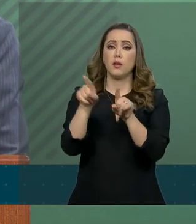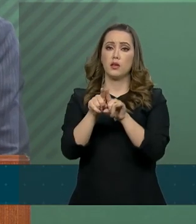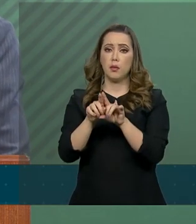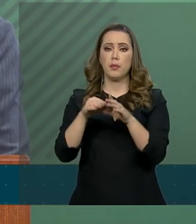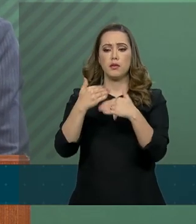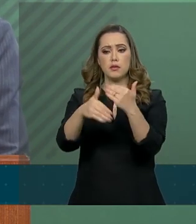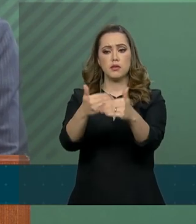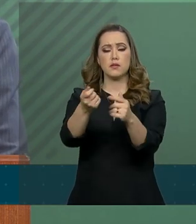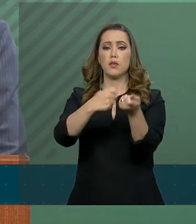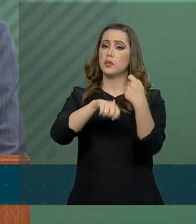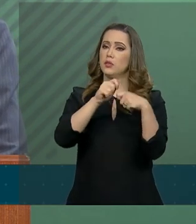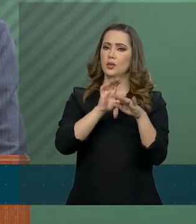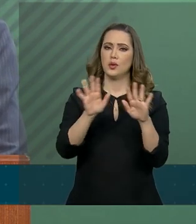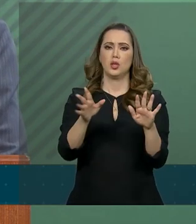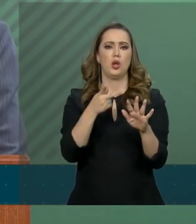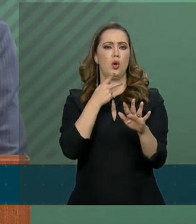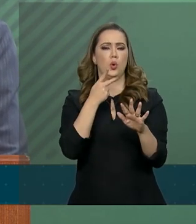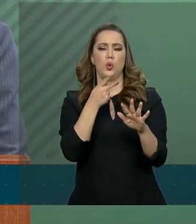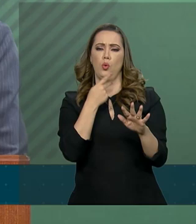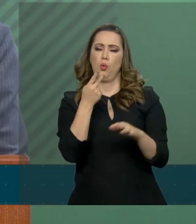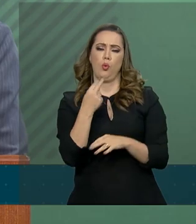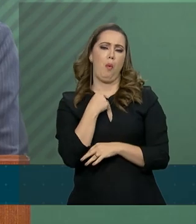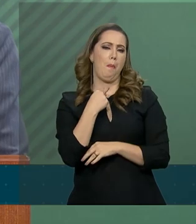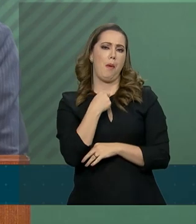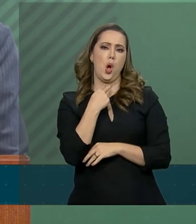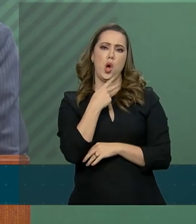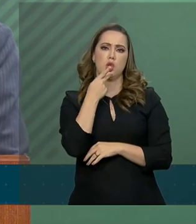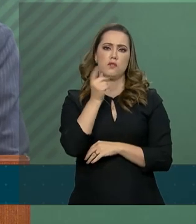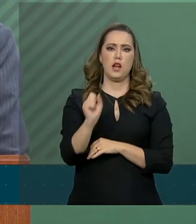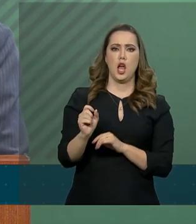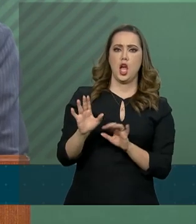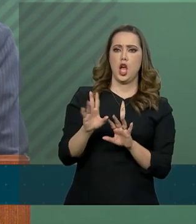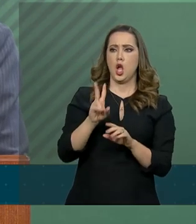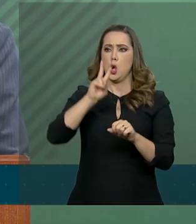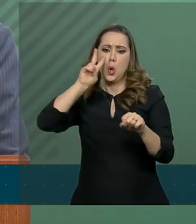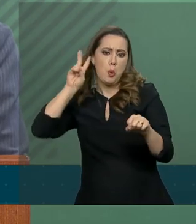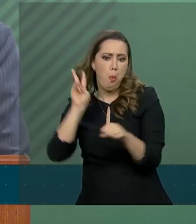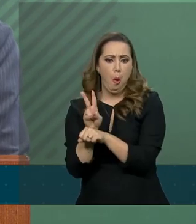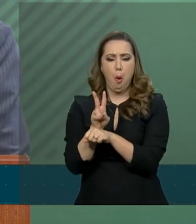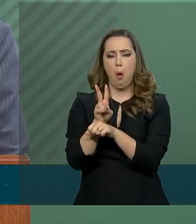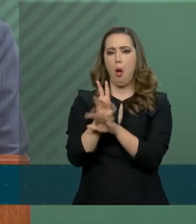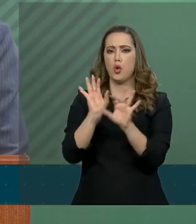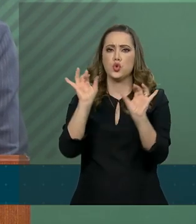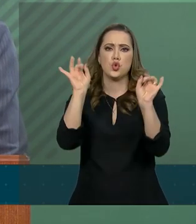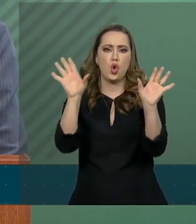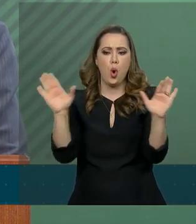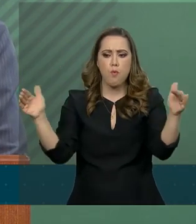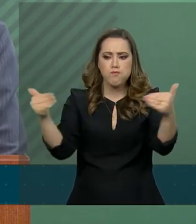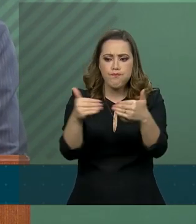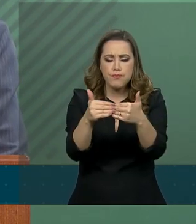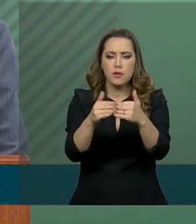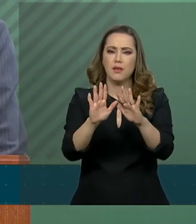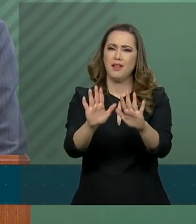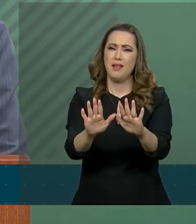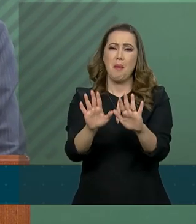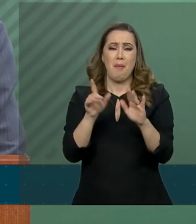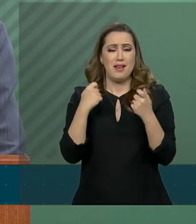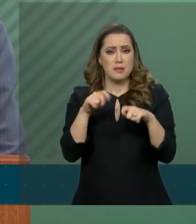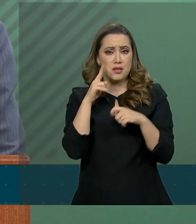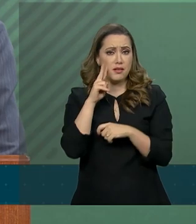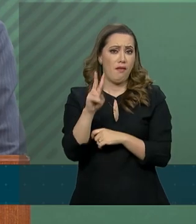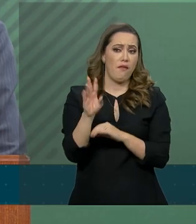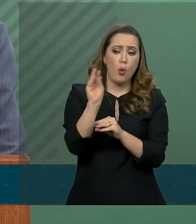Então, não adianta radicalismos ambientais que não venham atender às demandas sociais. Então, o conjunto de